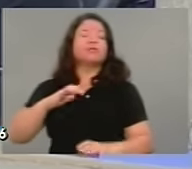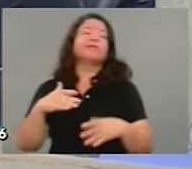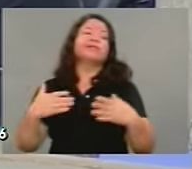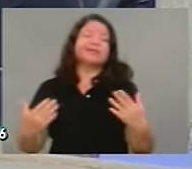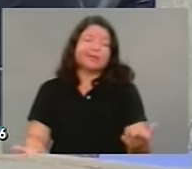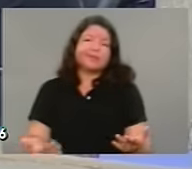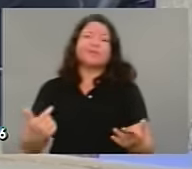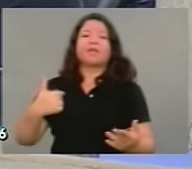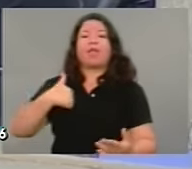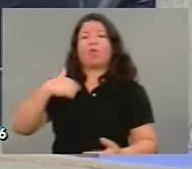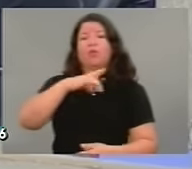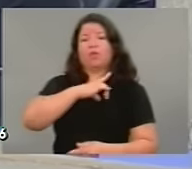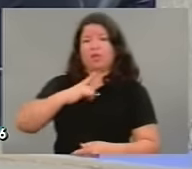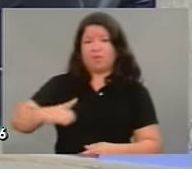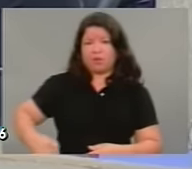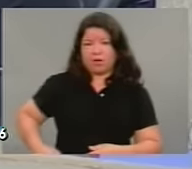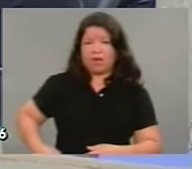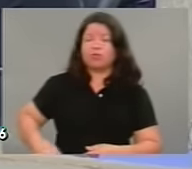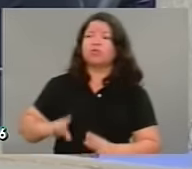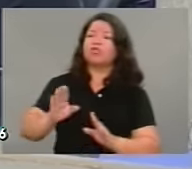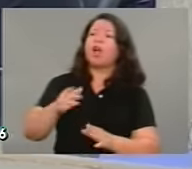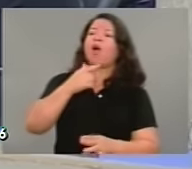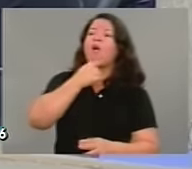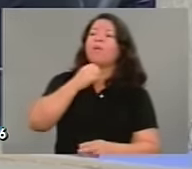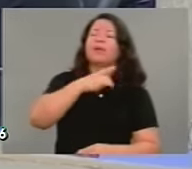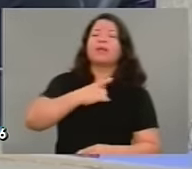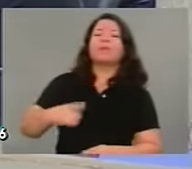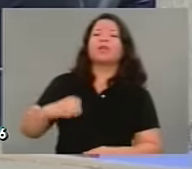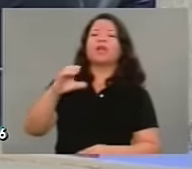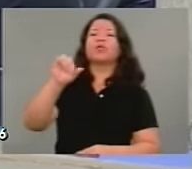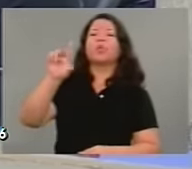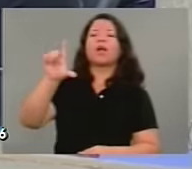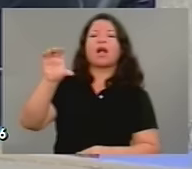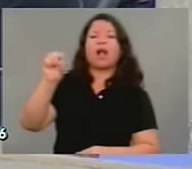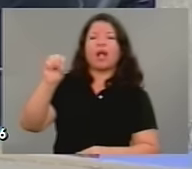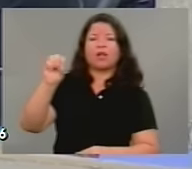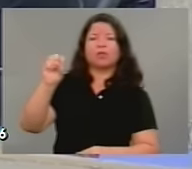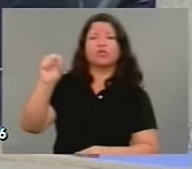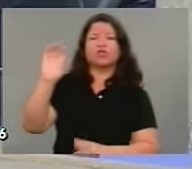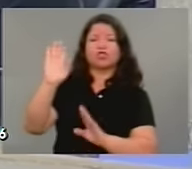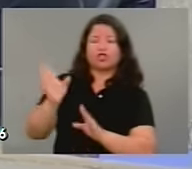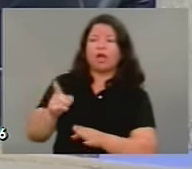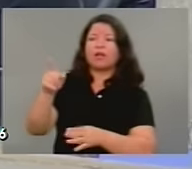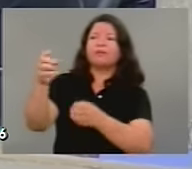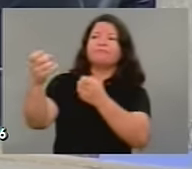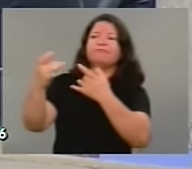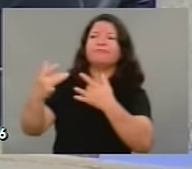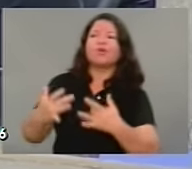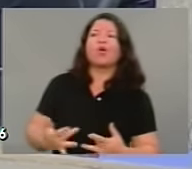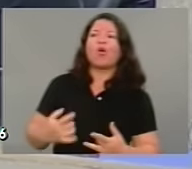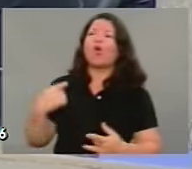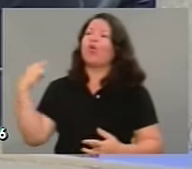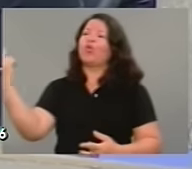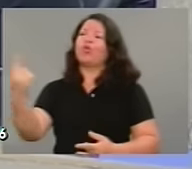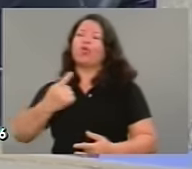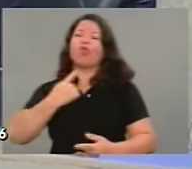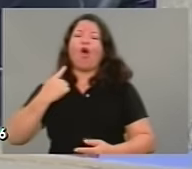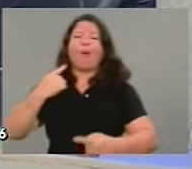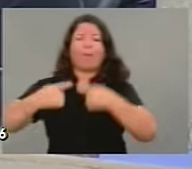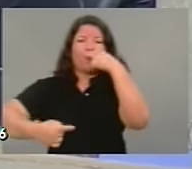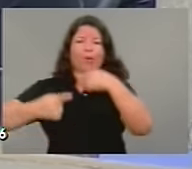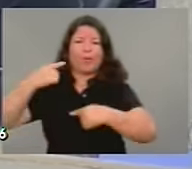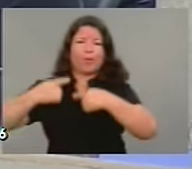deputado, como o deputado Carlos Matos colocou agora, o que Vossa Excelência está passando, eu acho que todos nós já passamos